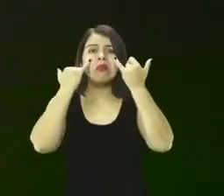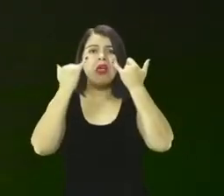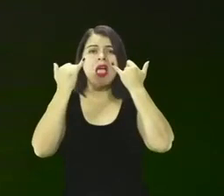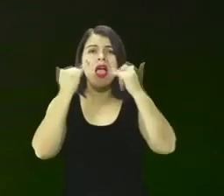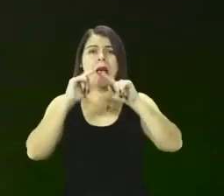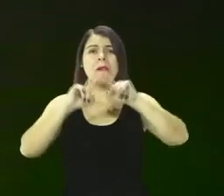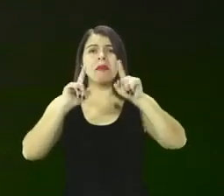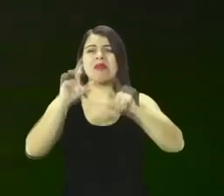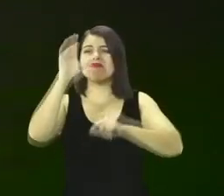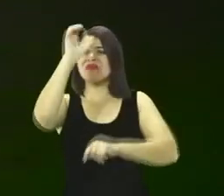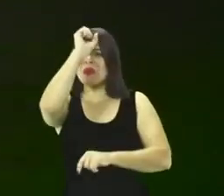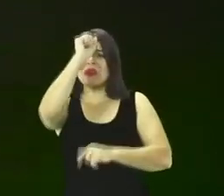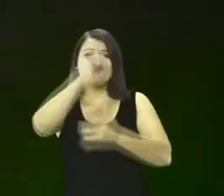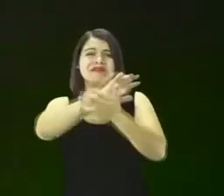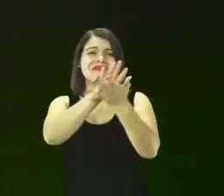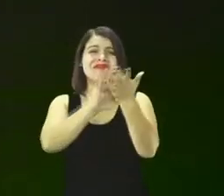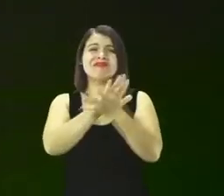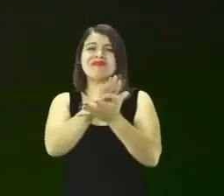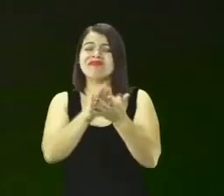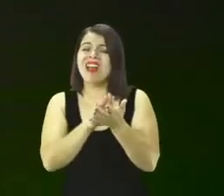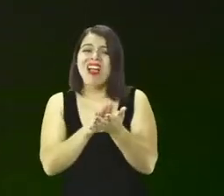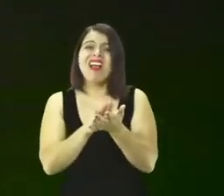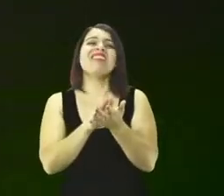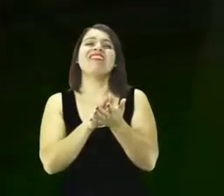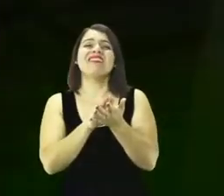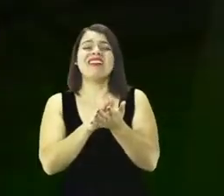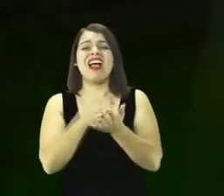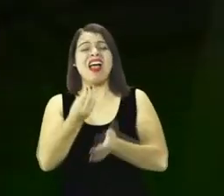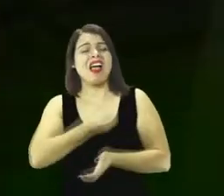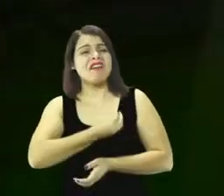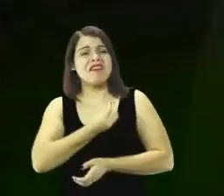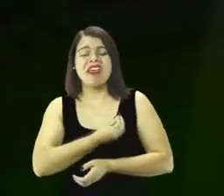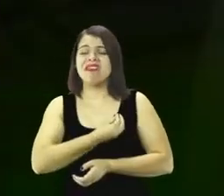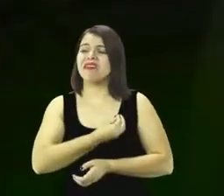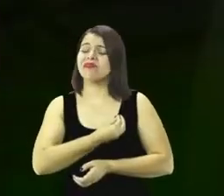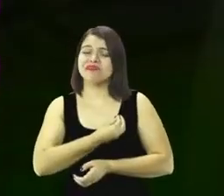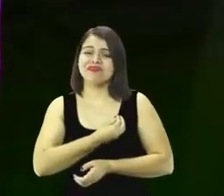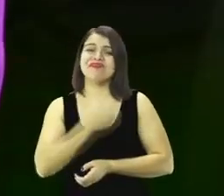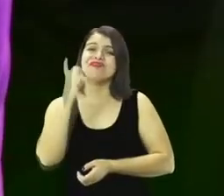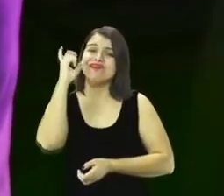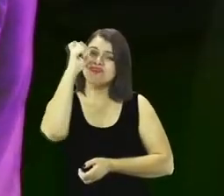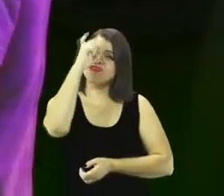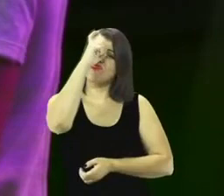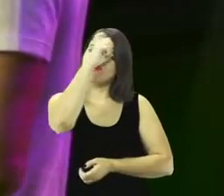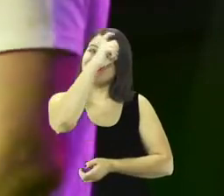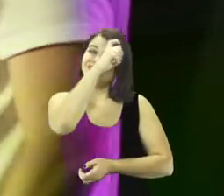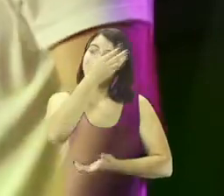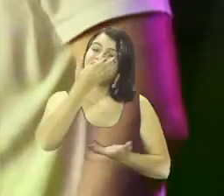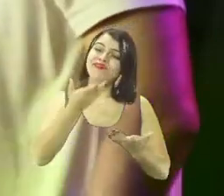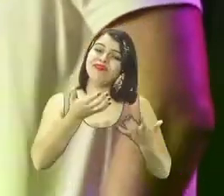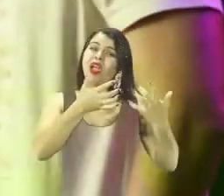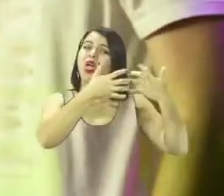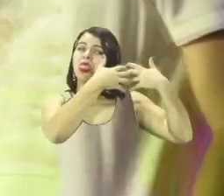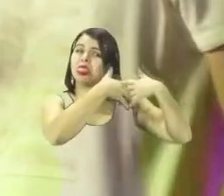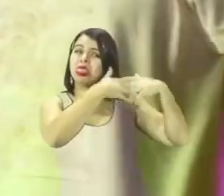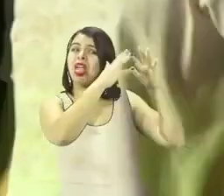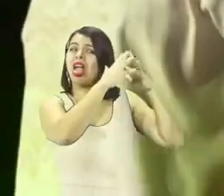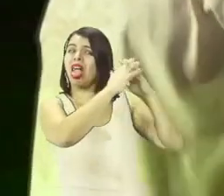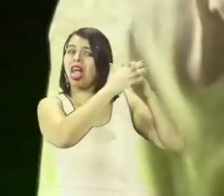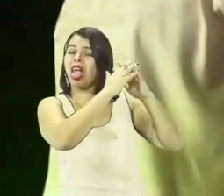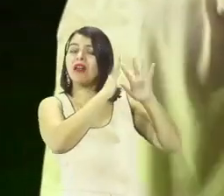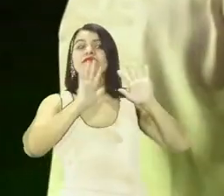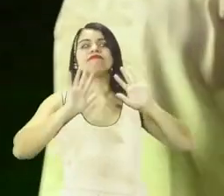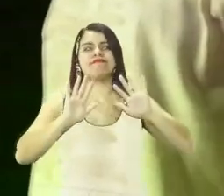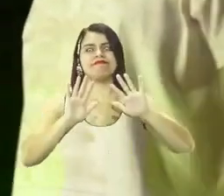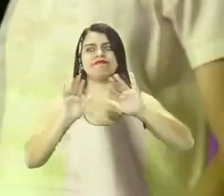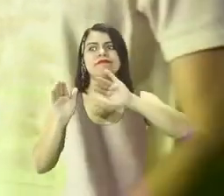isso que tem levado elas a terem uma vida desapontada e frustrada. Mas na verdade, o Senhor quer te